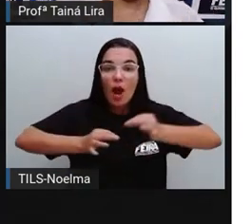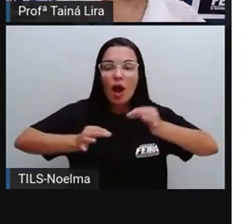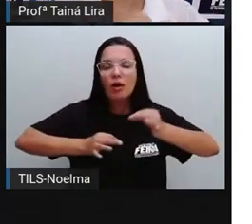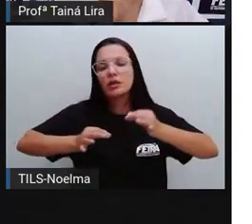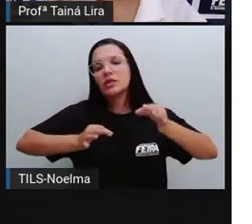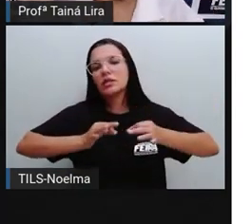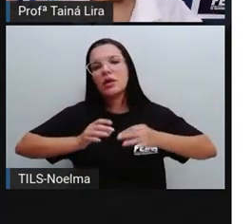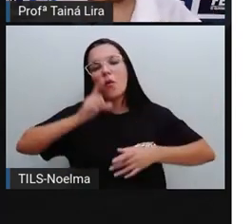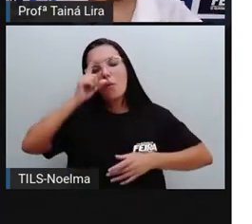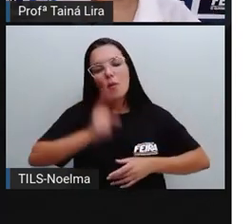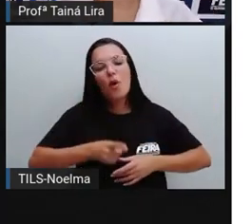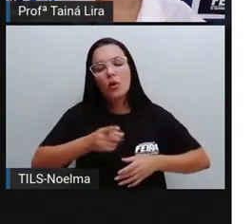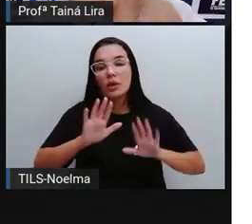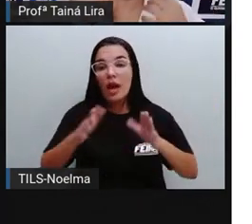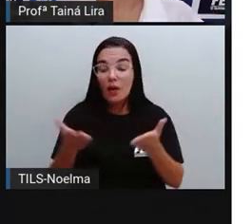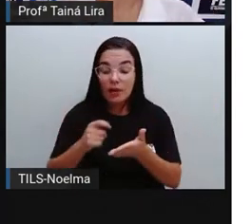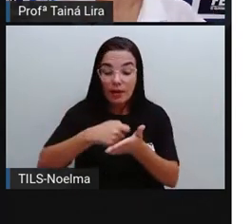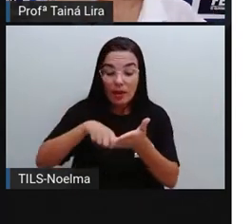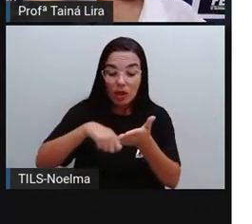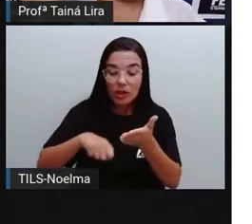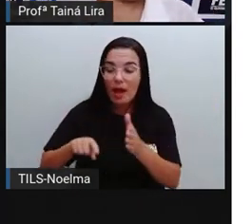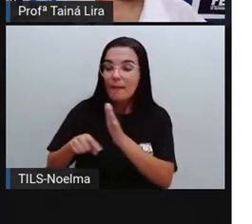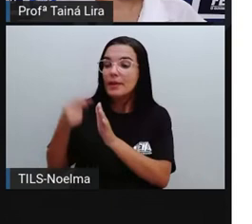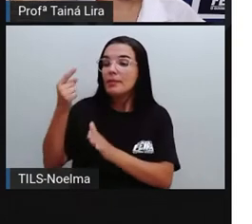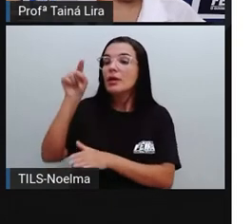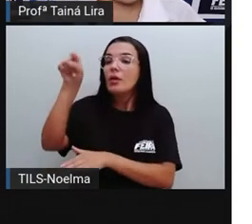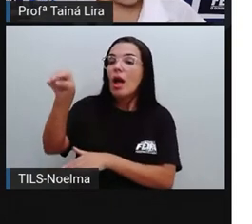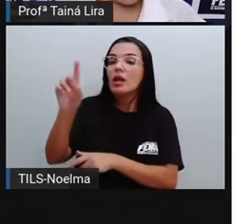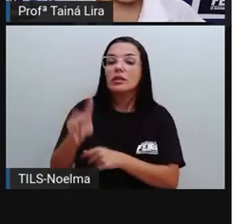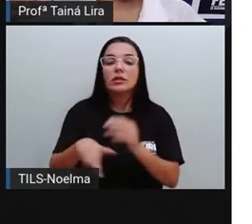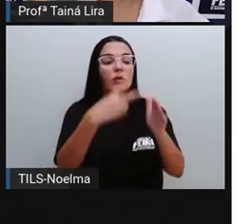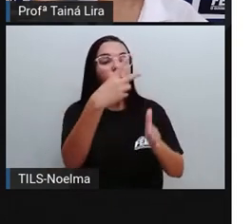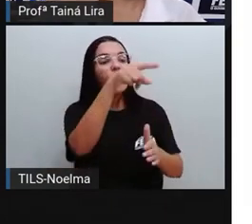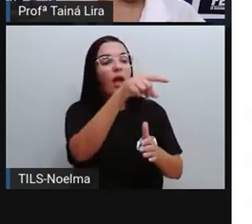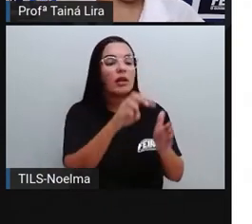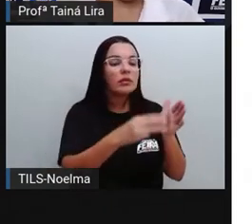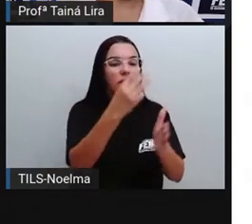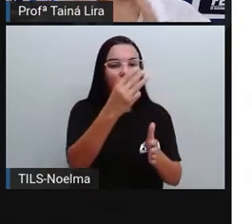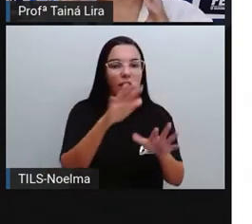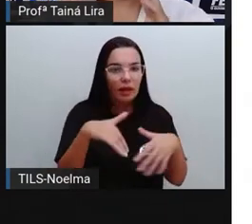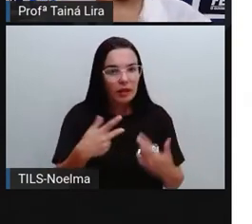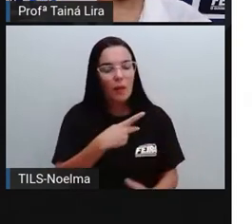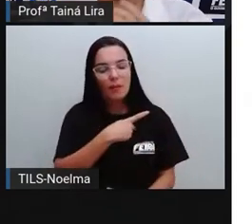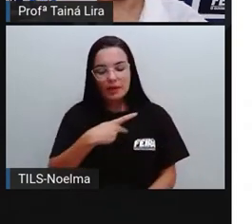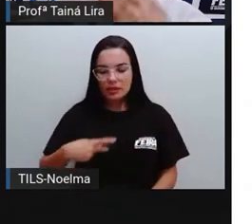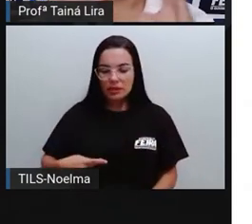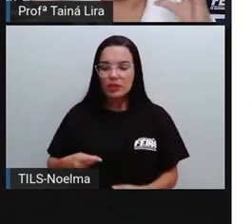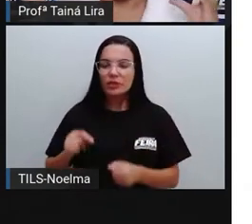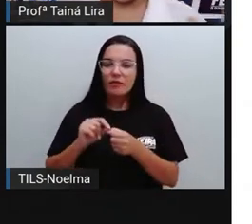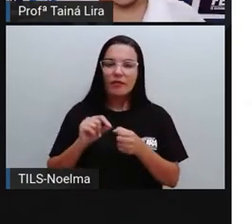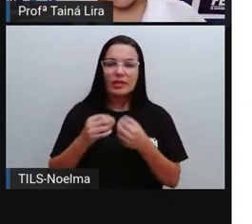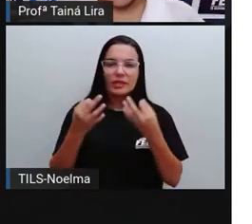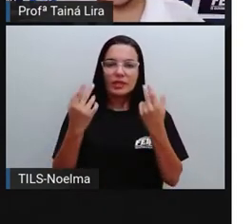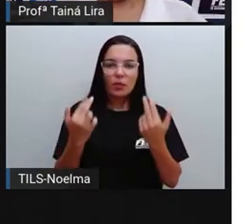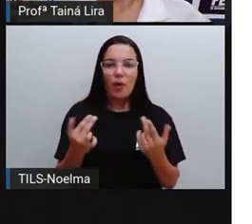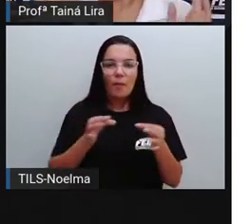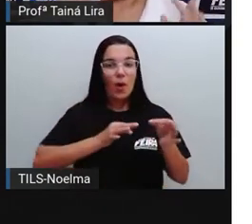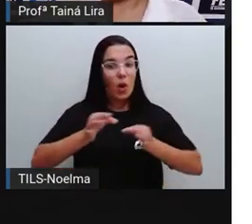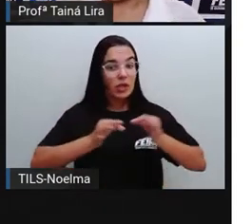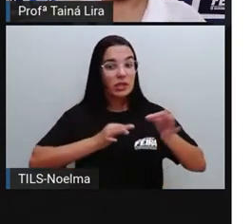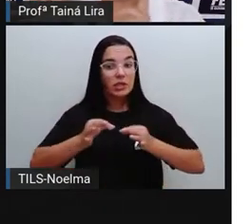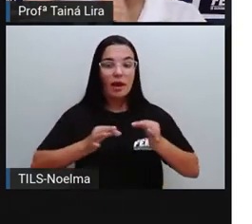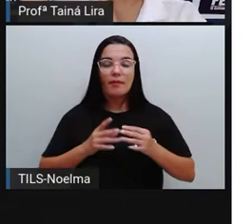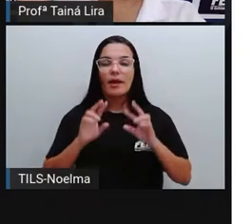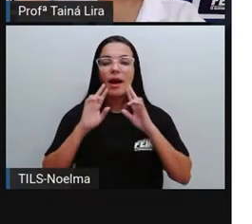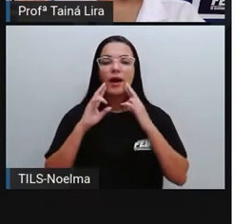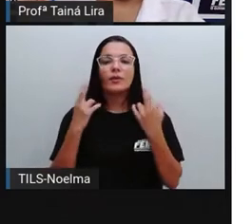anotar, agora tá na vez de fulano. Então, é isso que o presidente vai fazer, pra ficar ali bem organizado. Mas